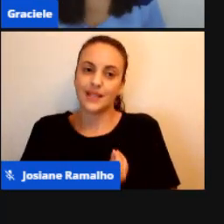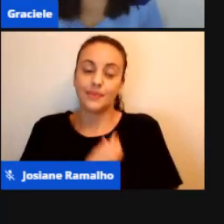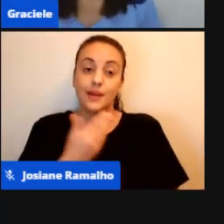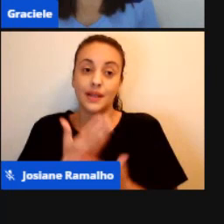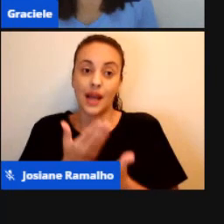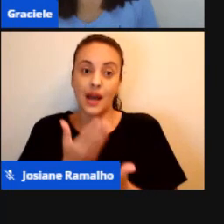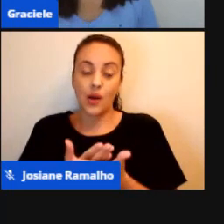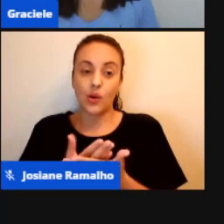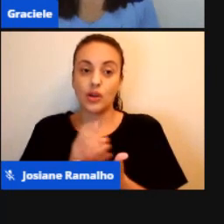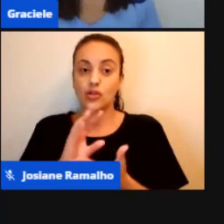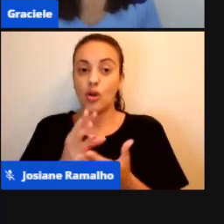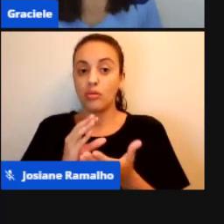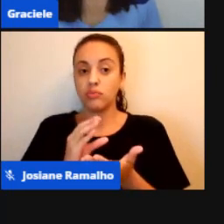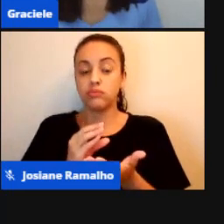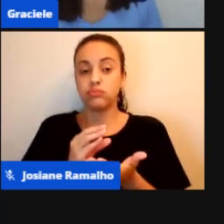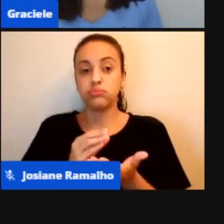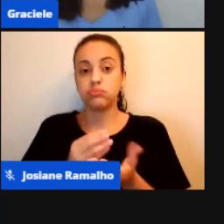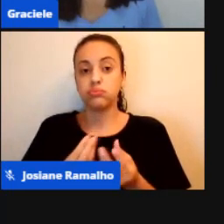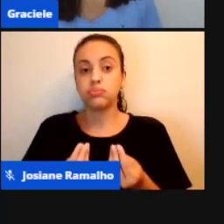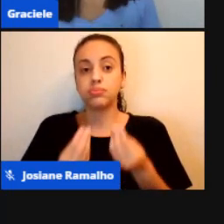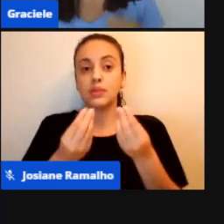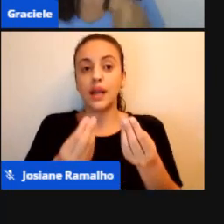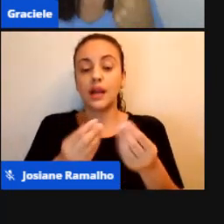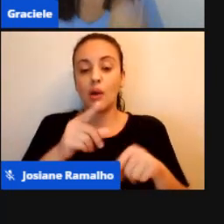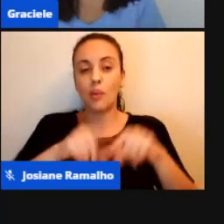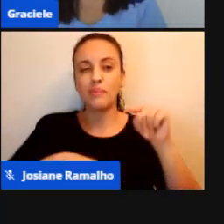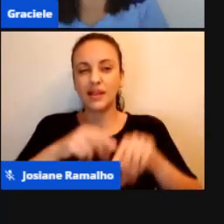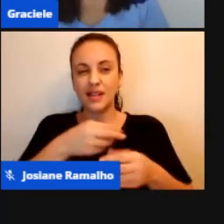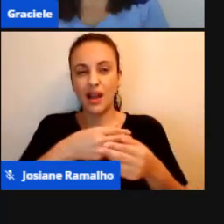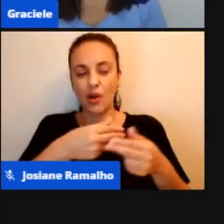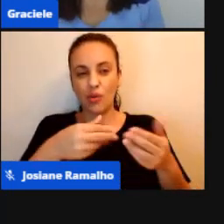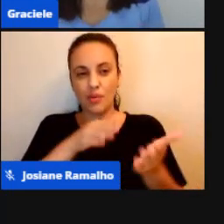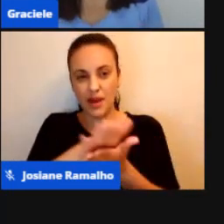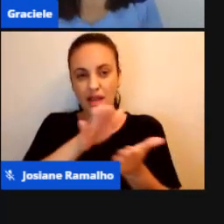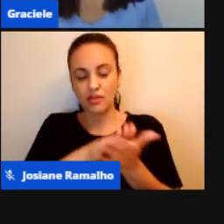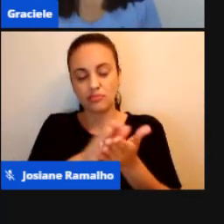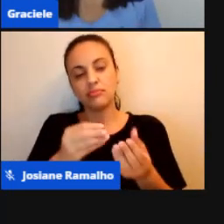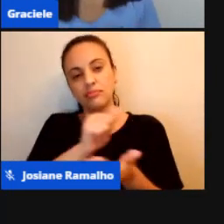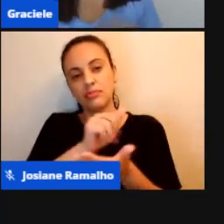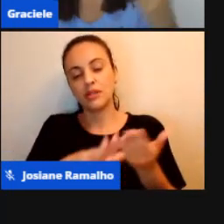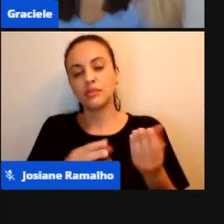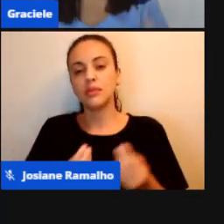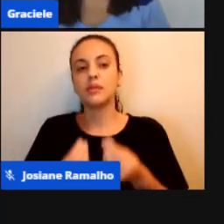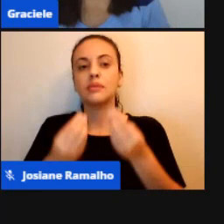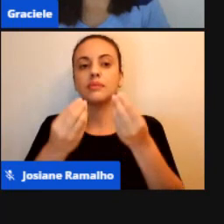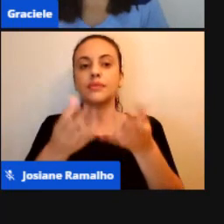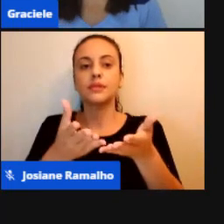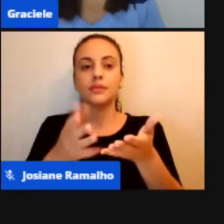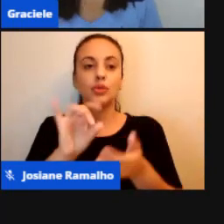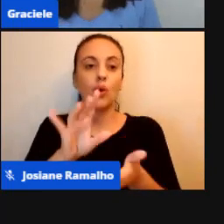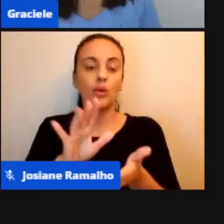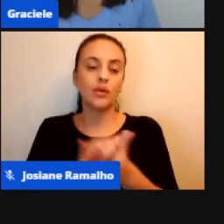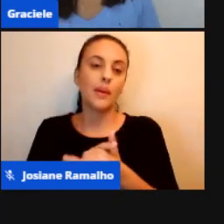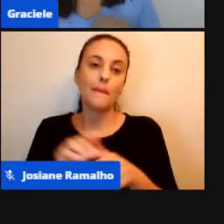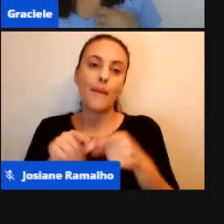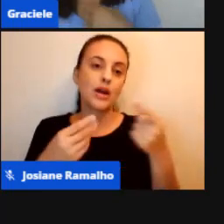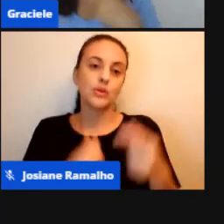só entrega o material impresso. Nós precisamos instigar, né? Vamos participar.